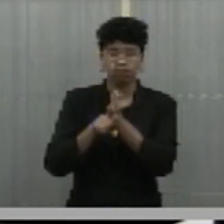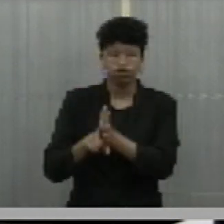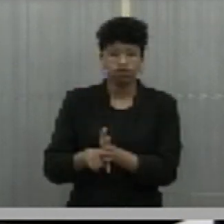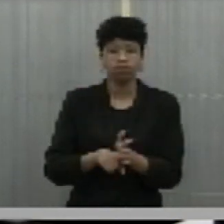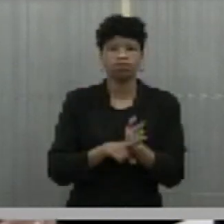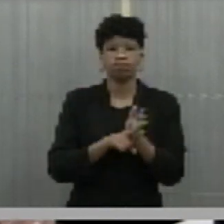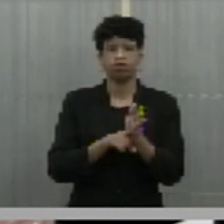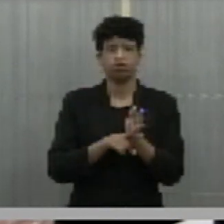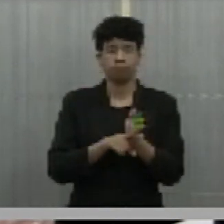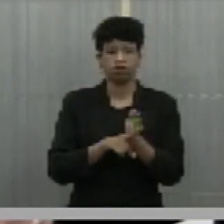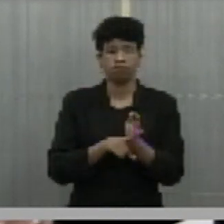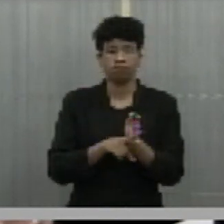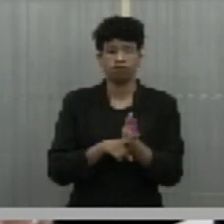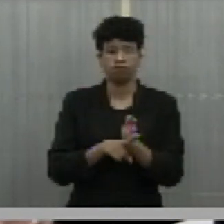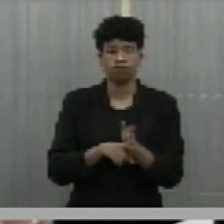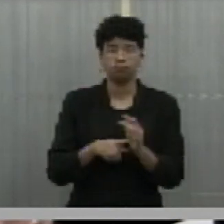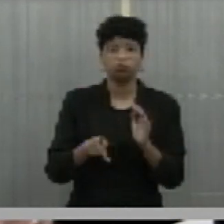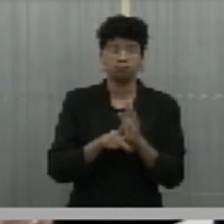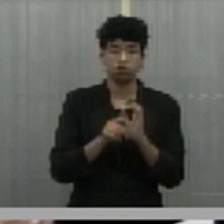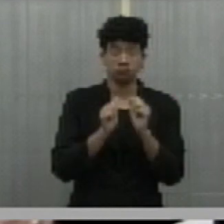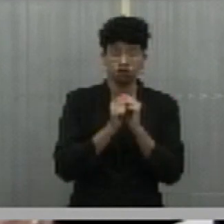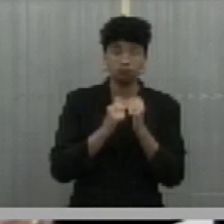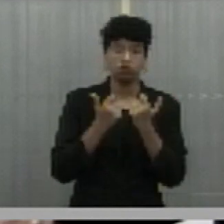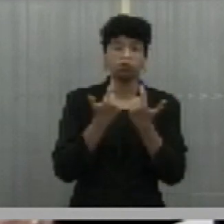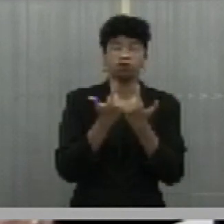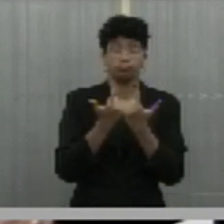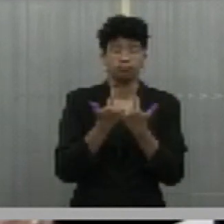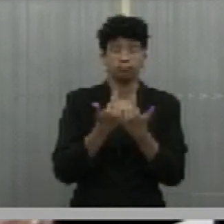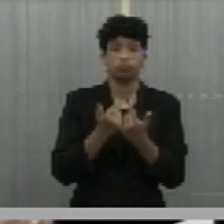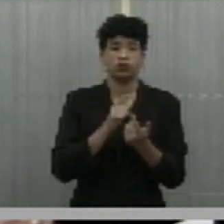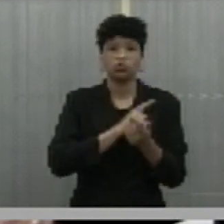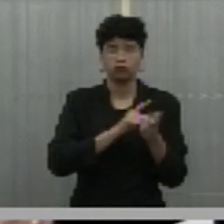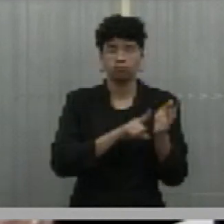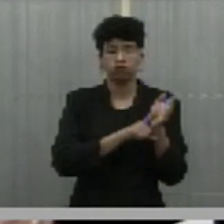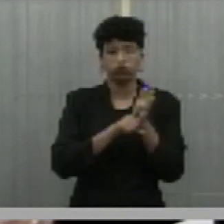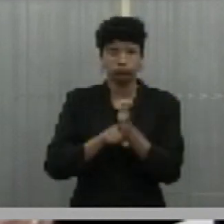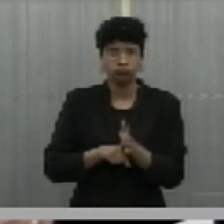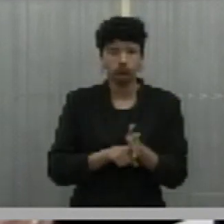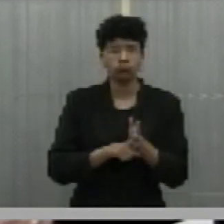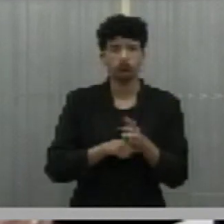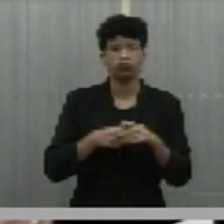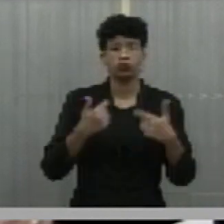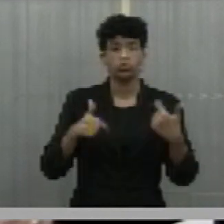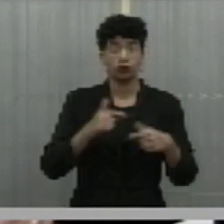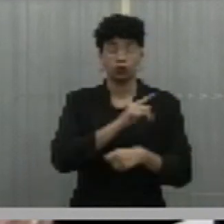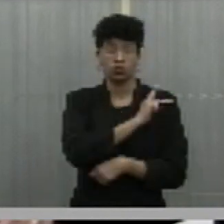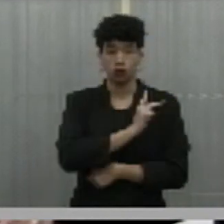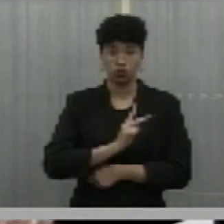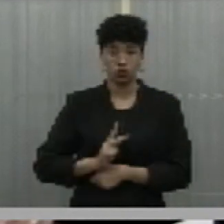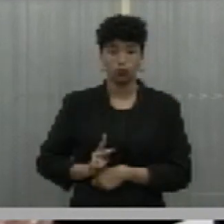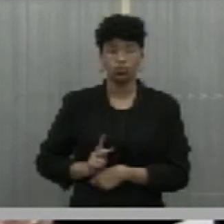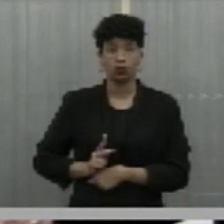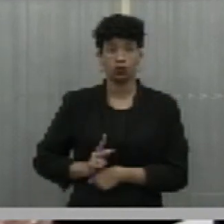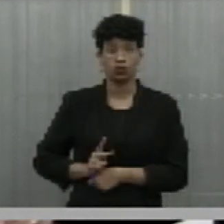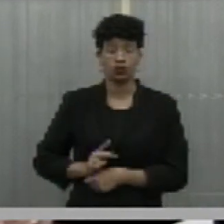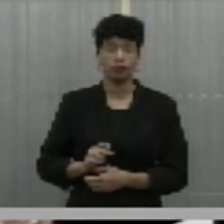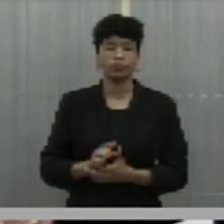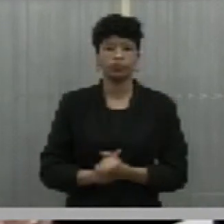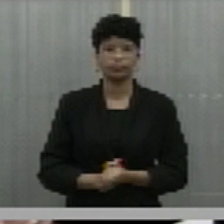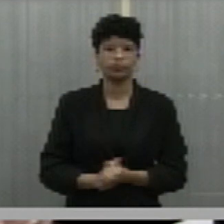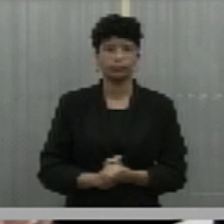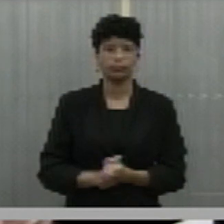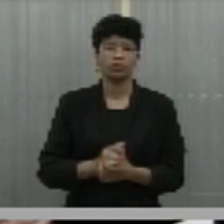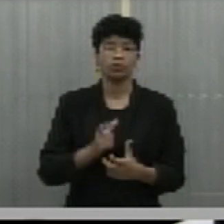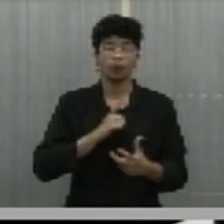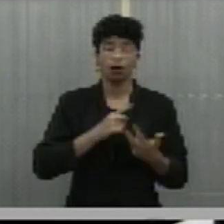desta Casa que tem em fiscalizar os serviços públicos como sua